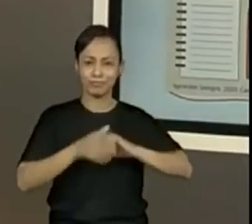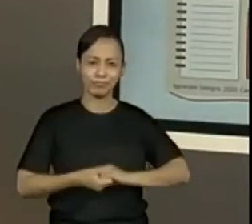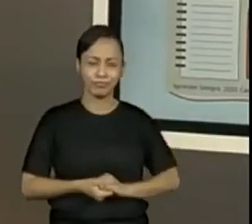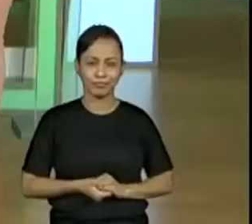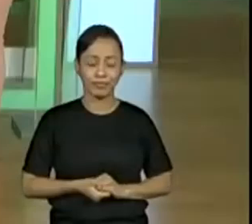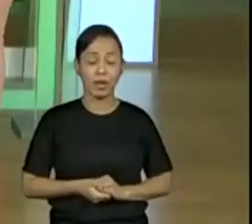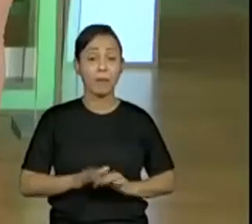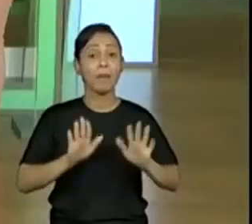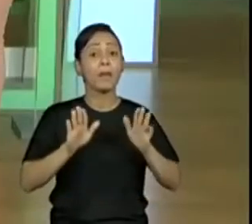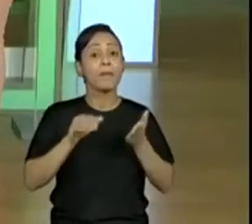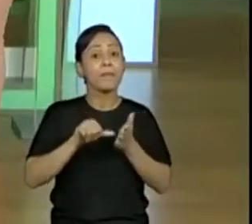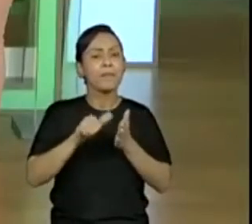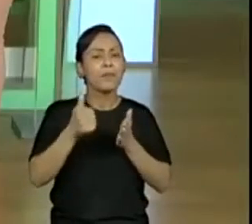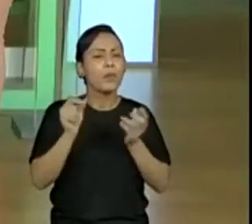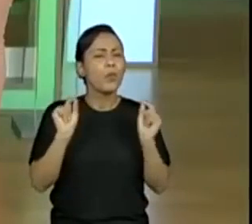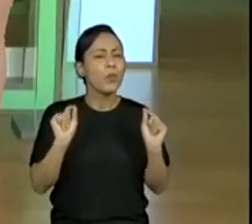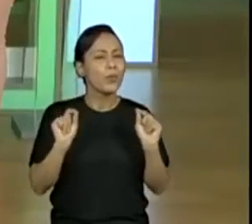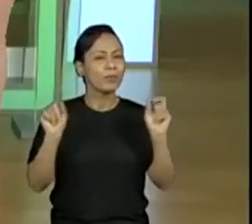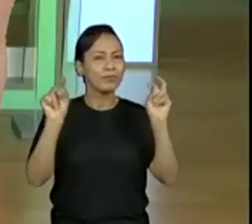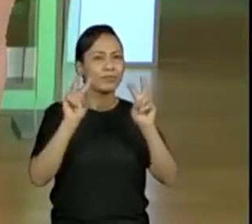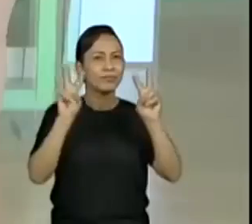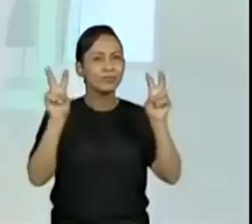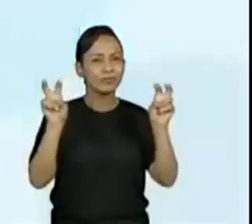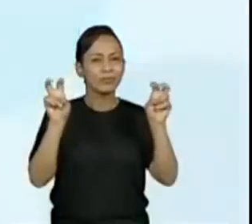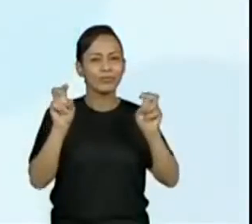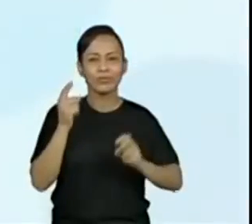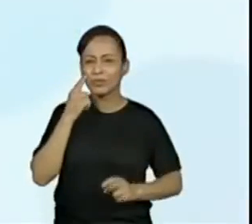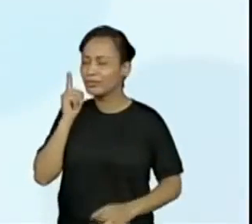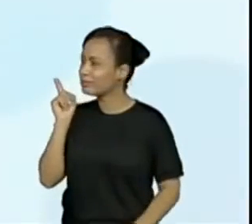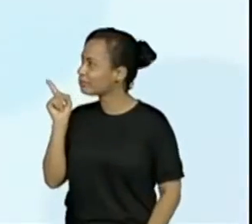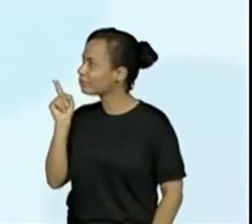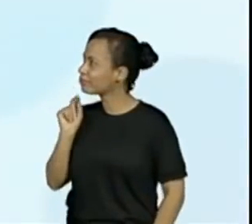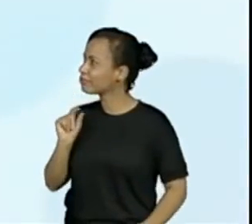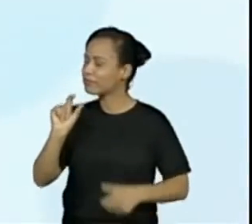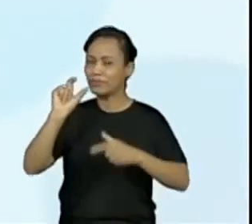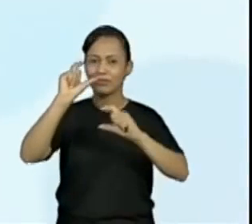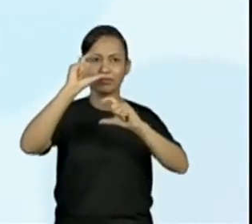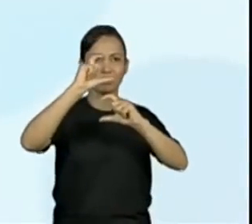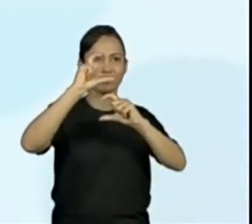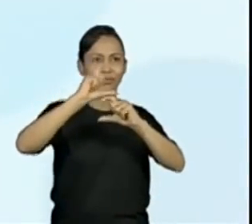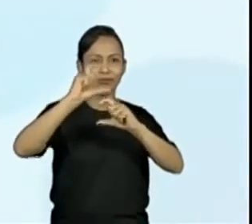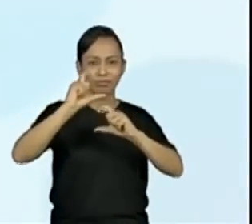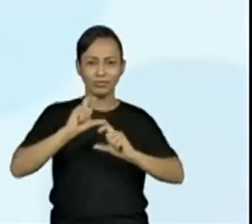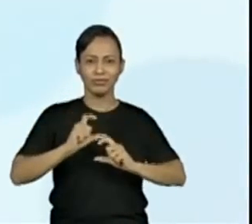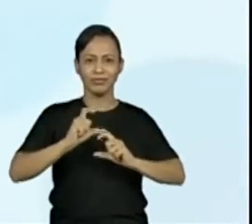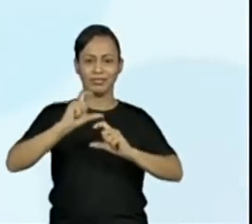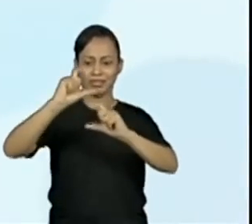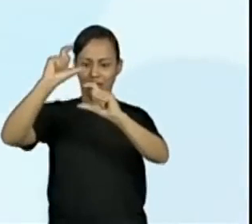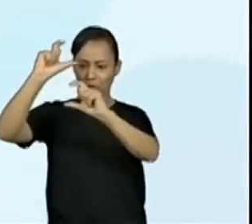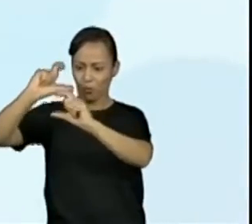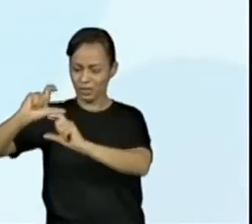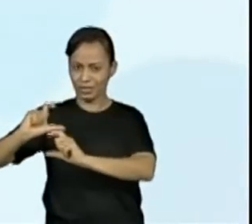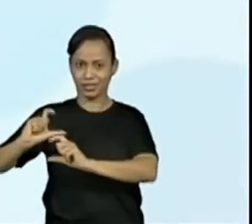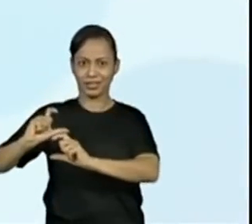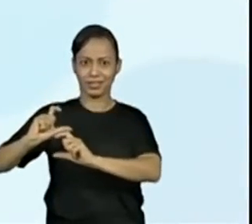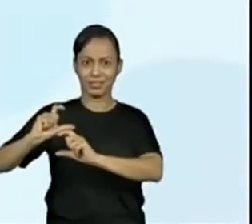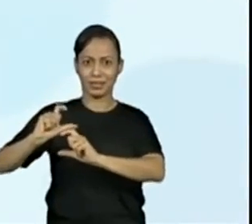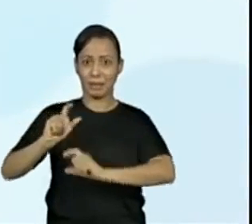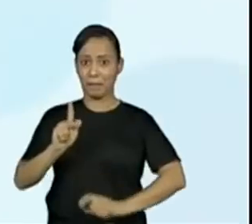o nome da sequência, que é quadrinhas e mais, quadrinhas, parte 1.